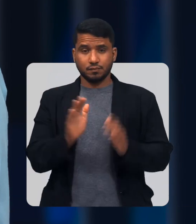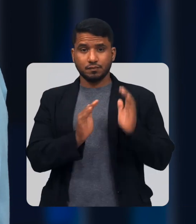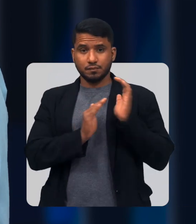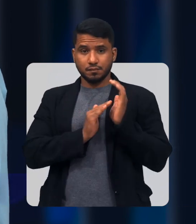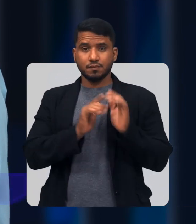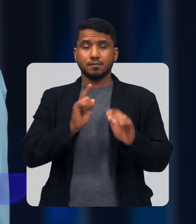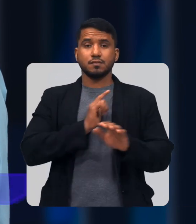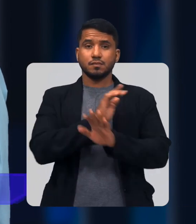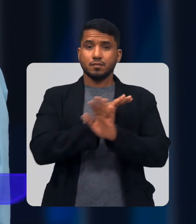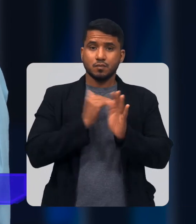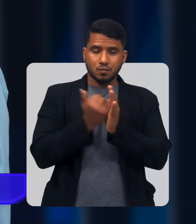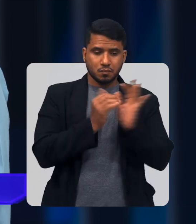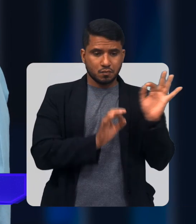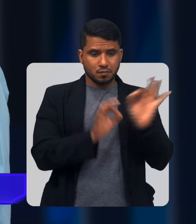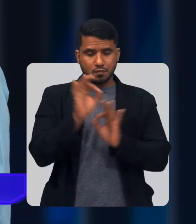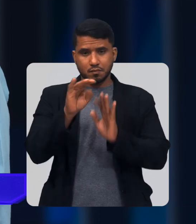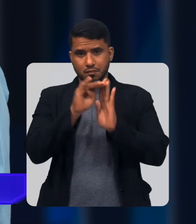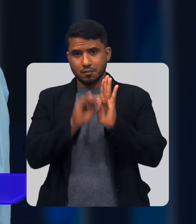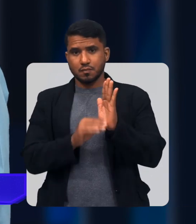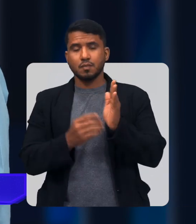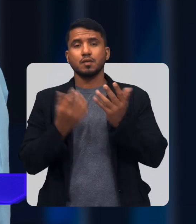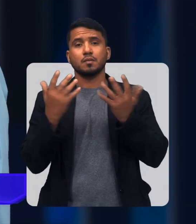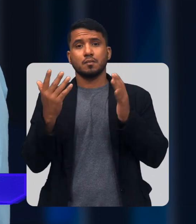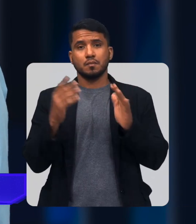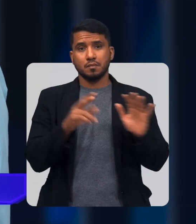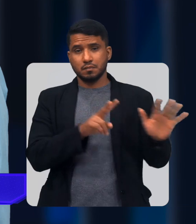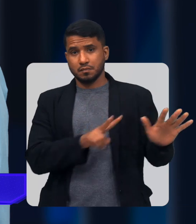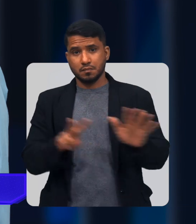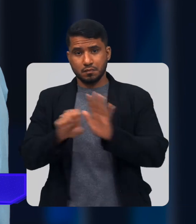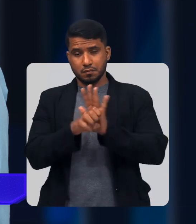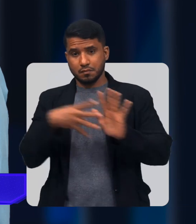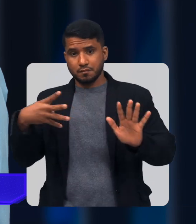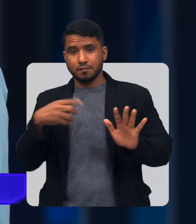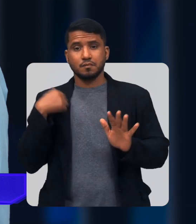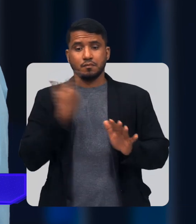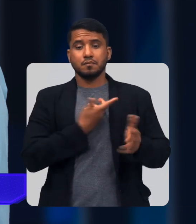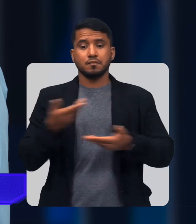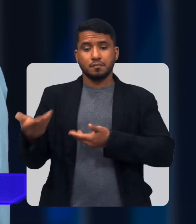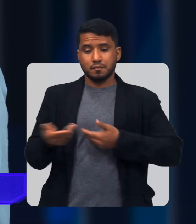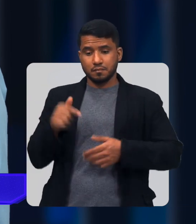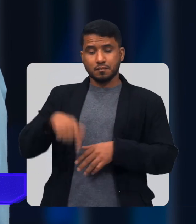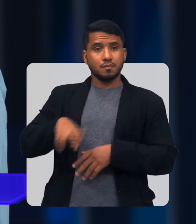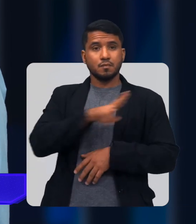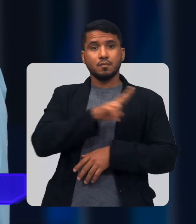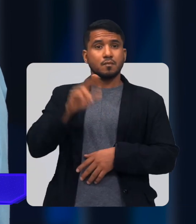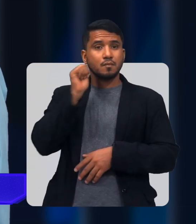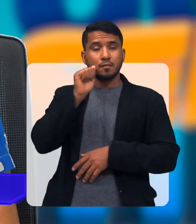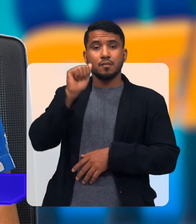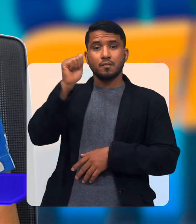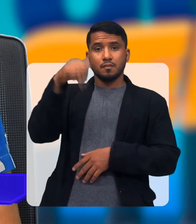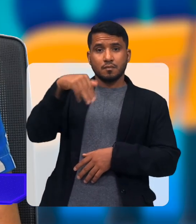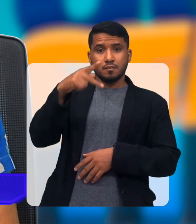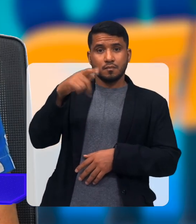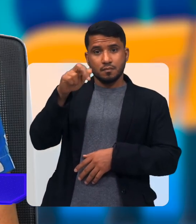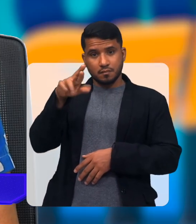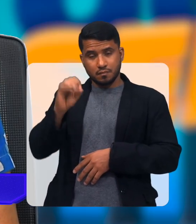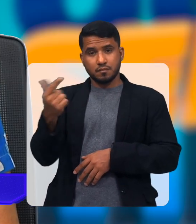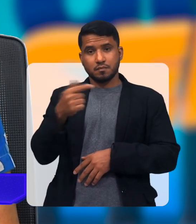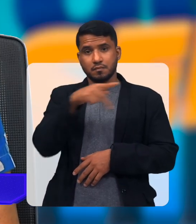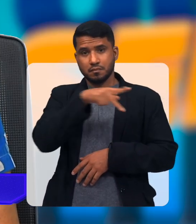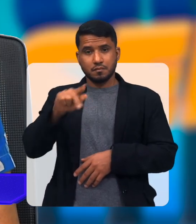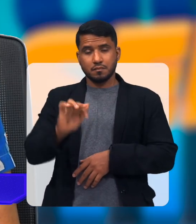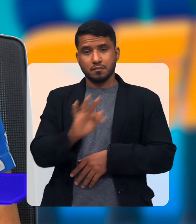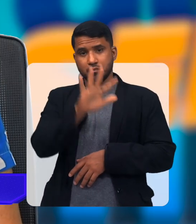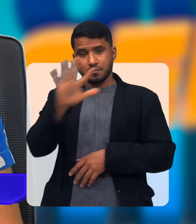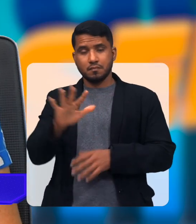tem toda uma programação de comemoração Nós estamos recebendo aqui Amparo Silva Ela que é vice-presidente